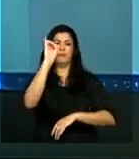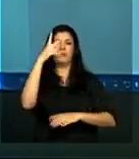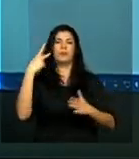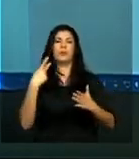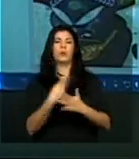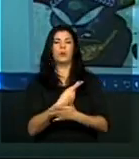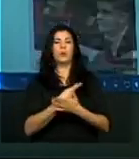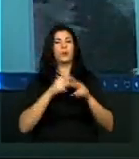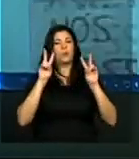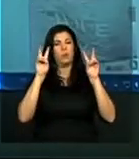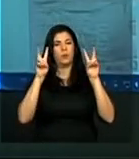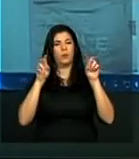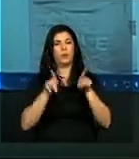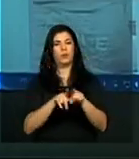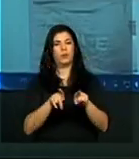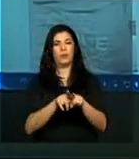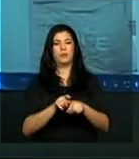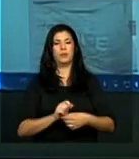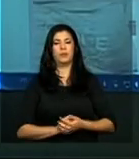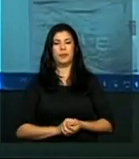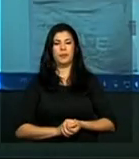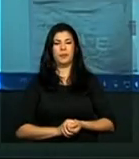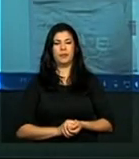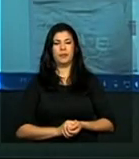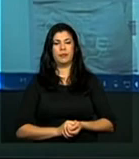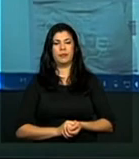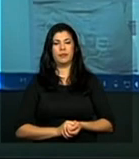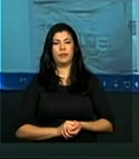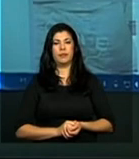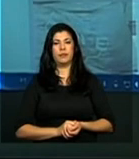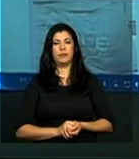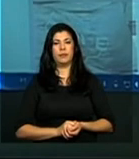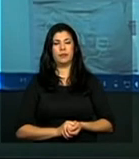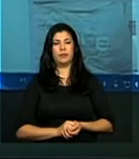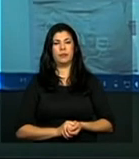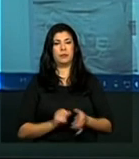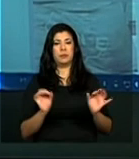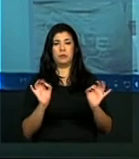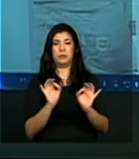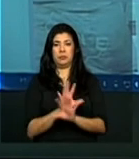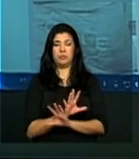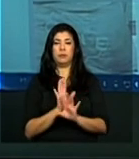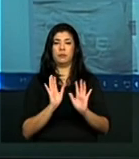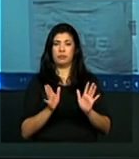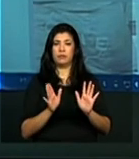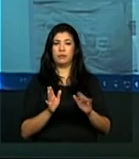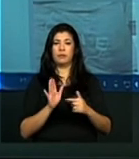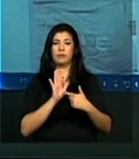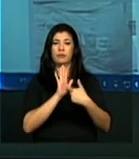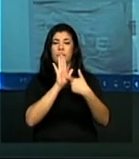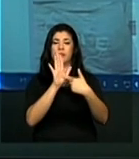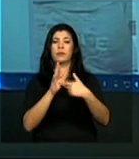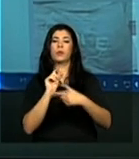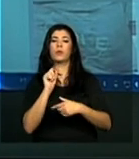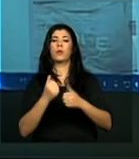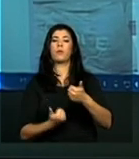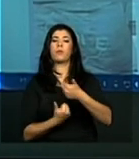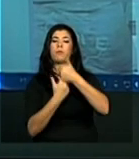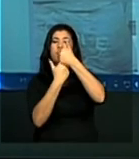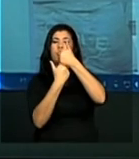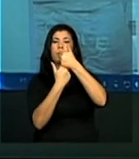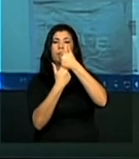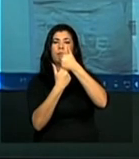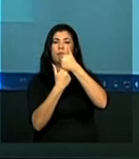essa temática. Bom, e vamos, para a gente terminar rápido, o apoio ao educador,